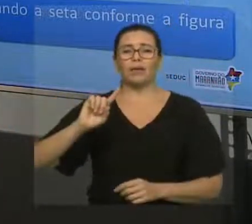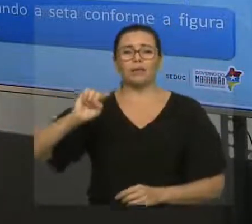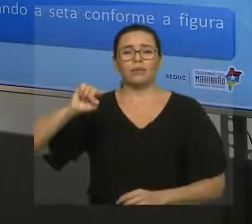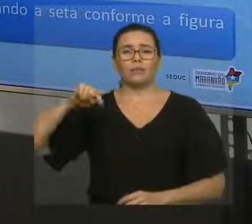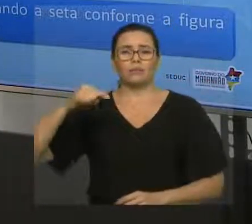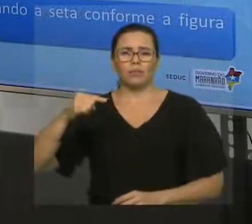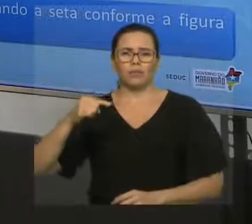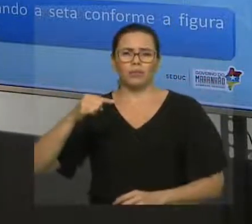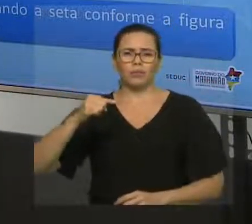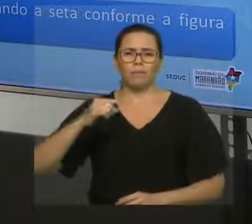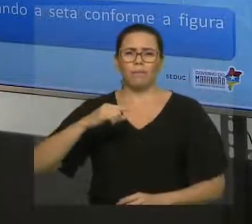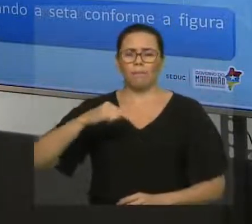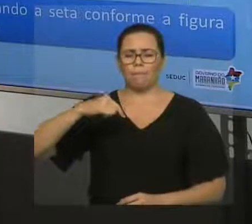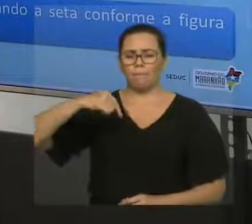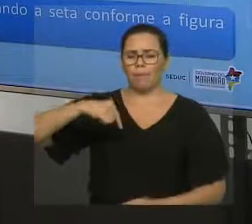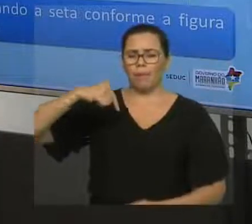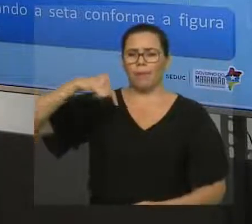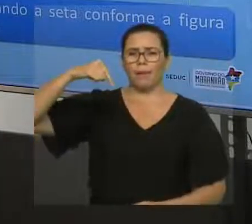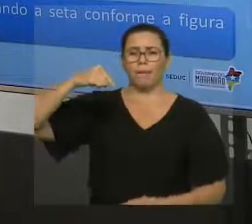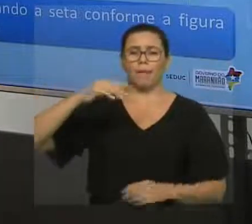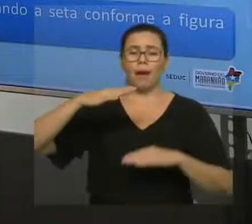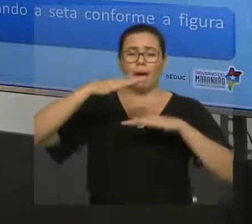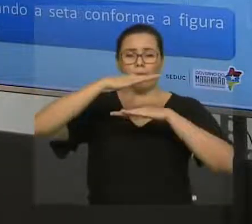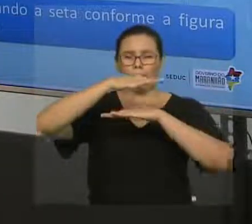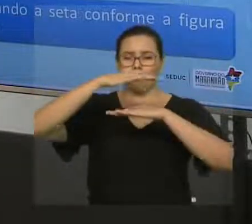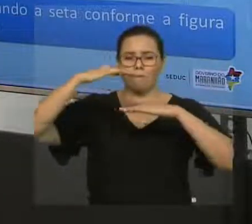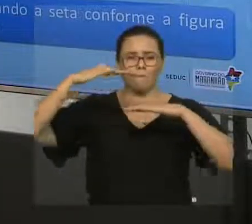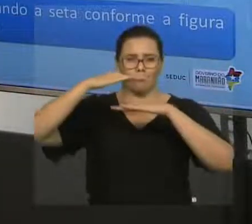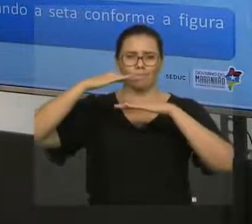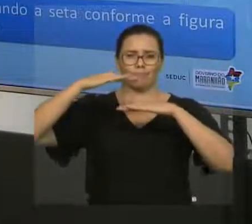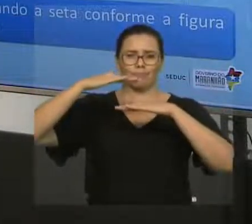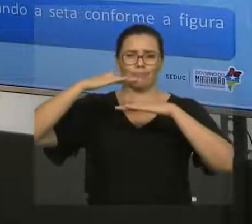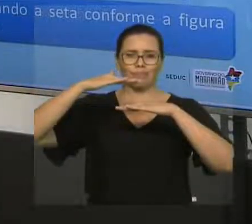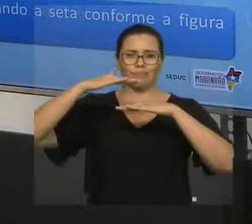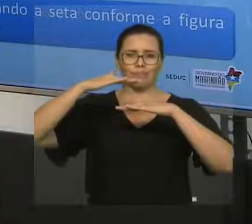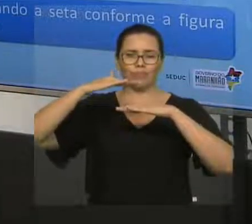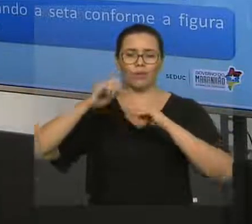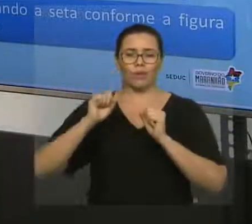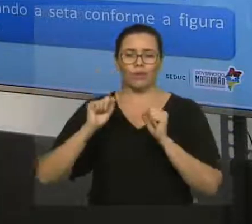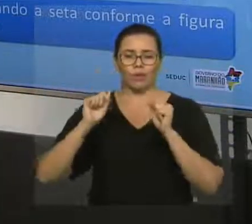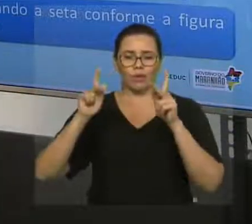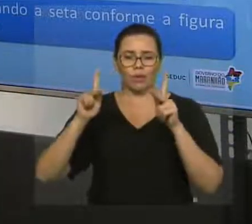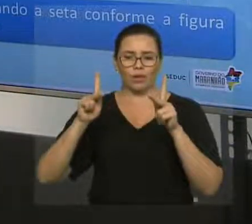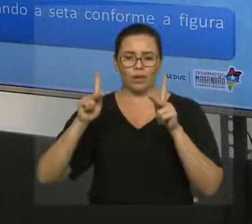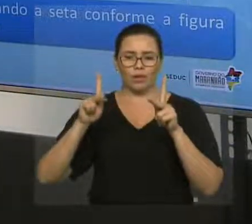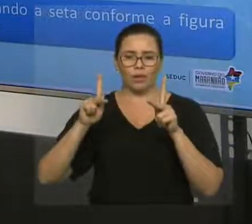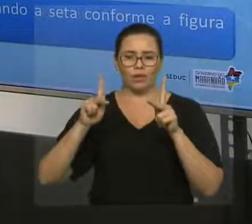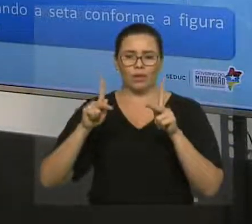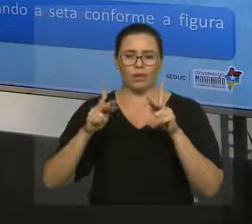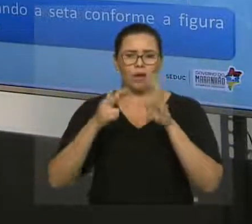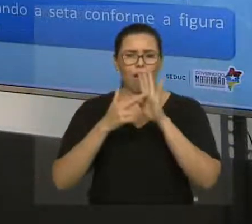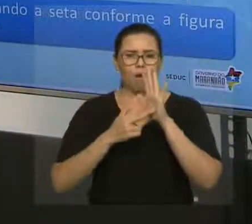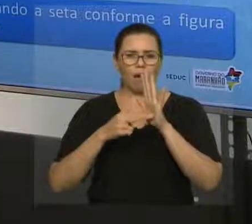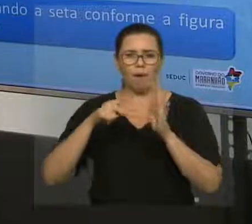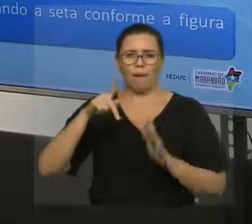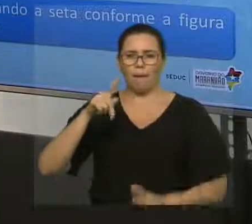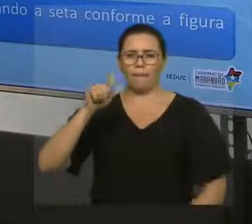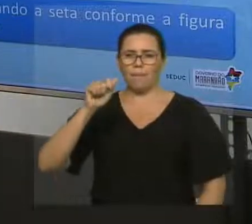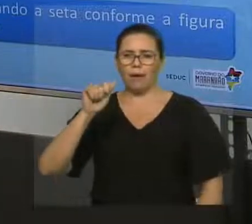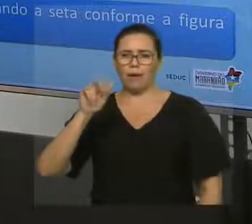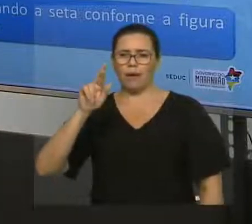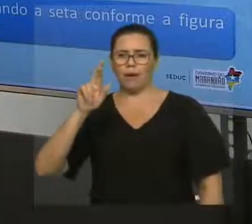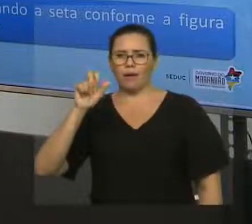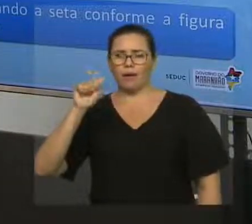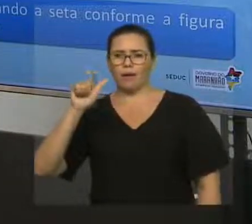paralela ao vetor A, e aí eu fecho um paralelogramo. Por isso, regra do paralelogramo. Quem é o meu vetor resultante? O meu vetor